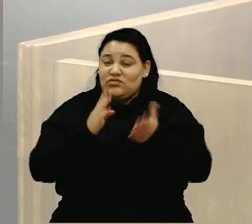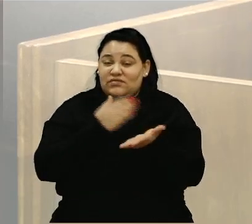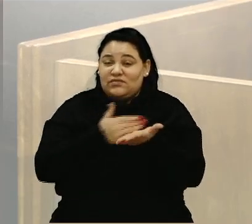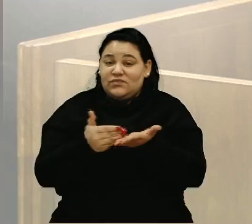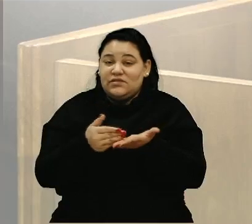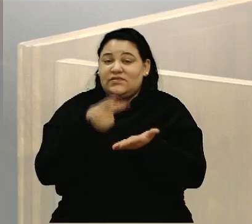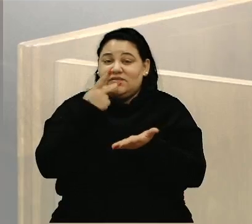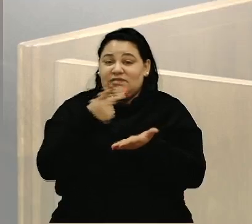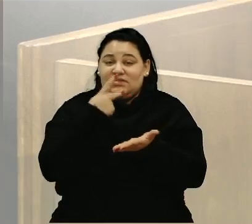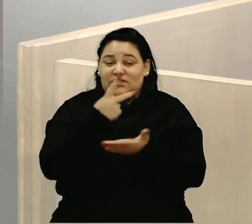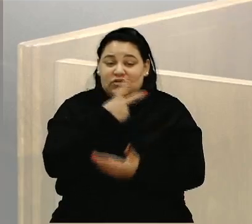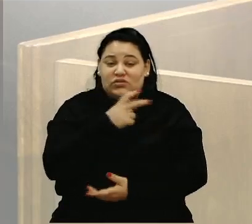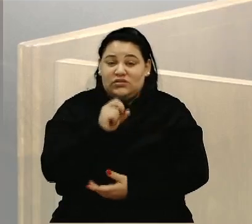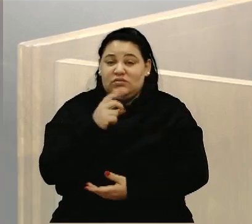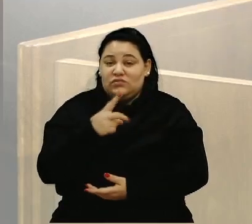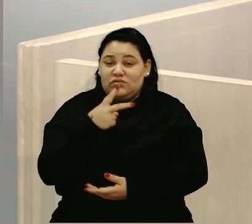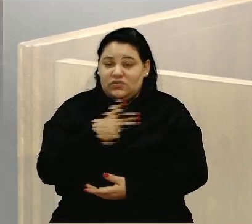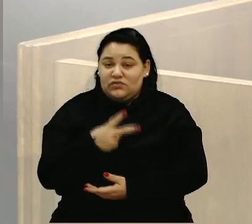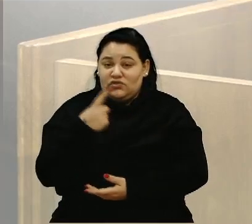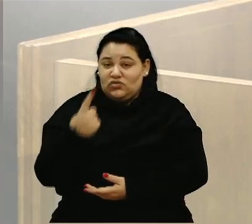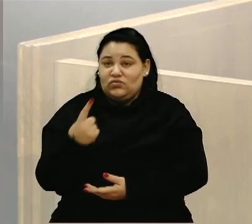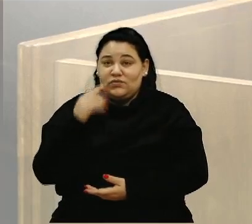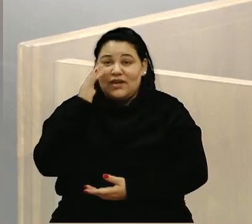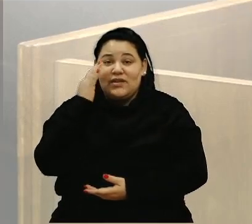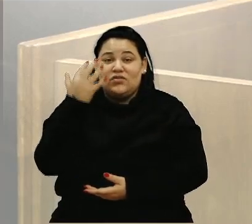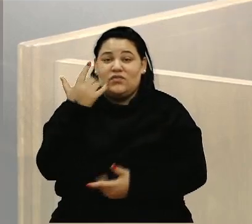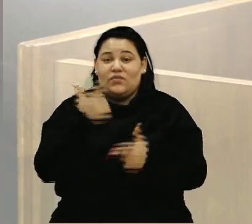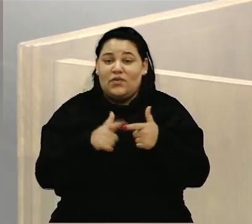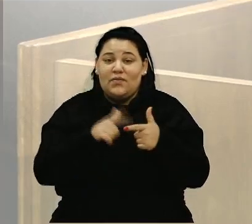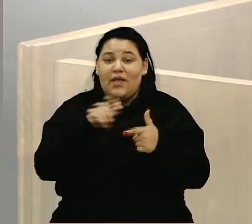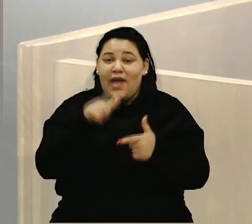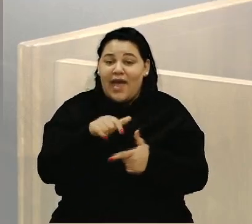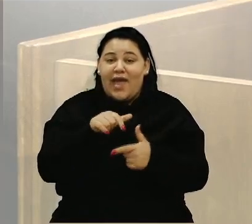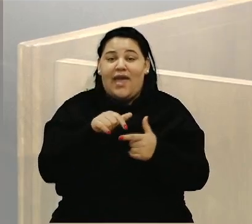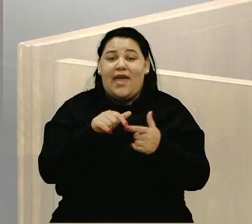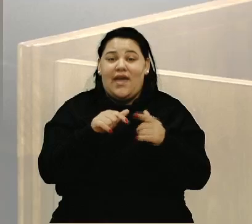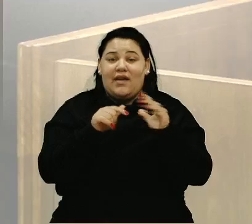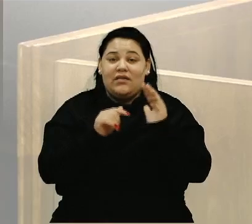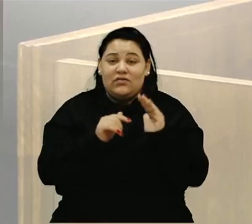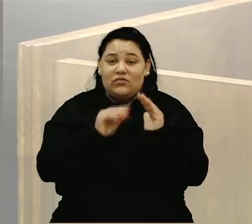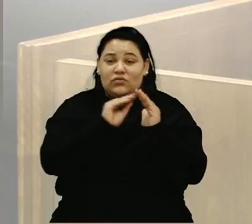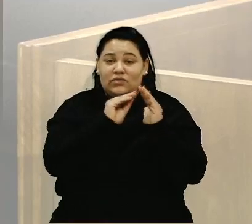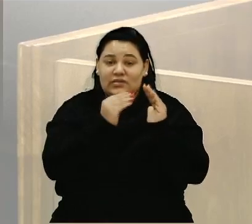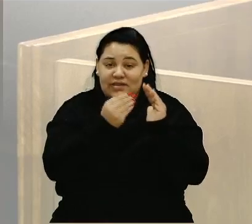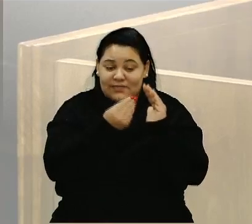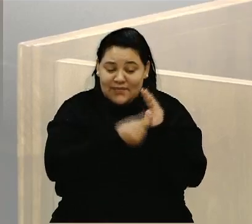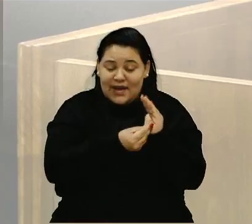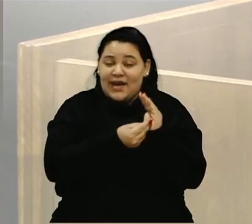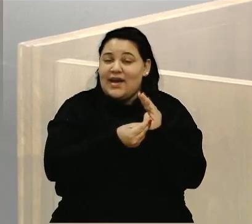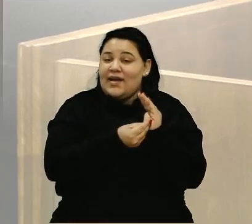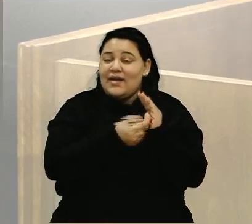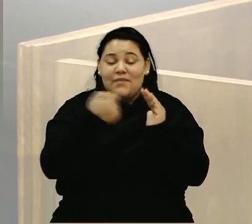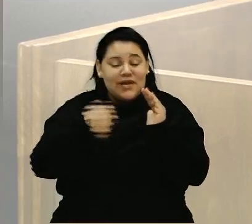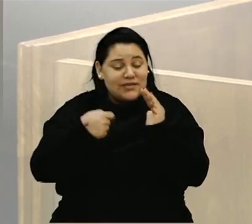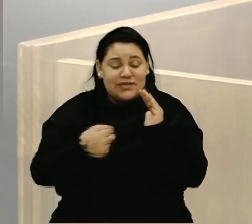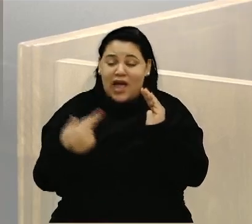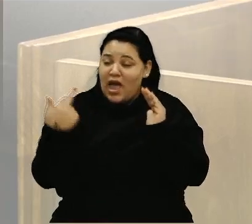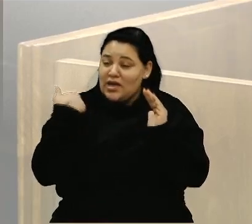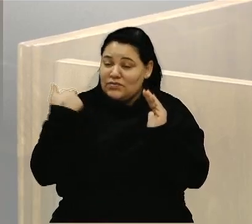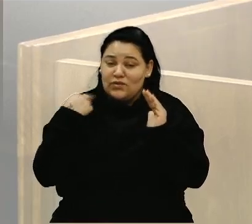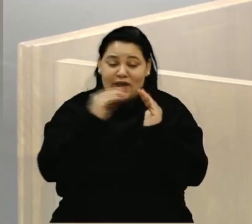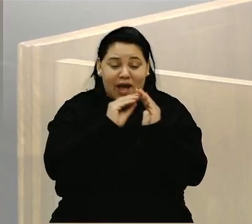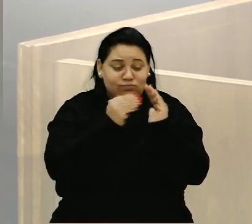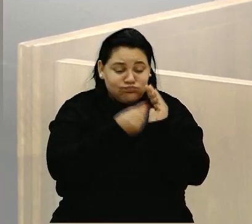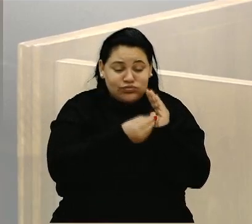Há saída é o Samai. O Samai é que tem que cuidar do saneamento da cidade, principalmente onde for